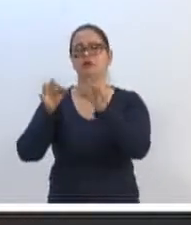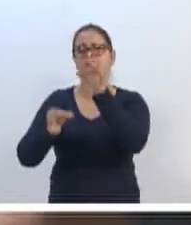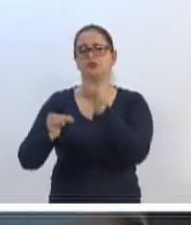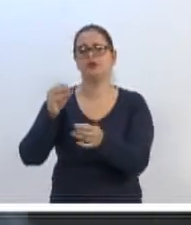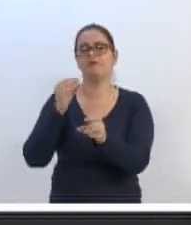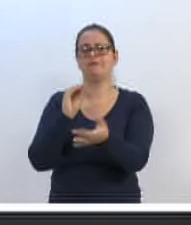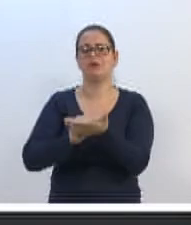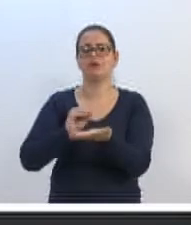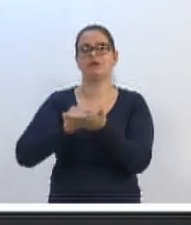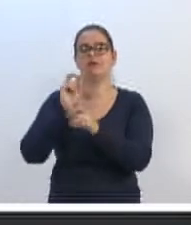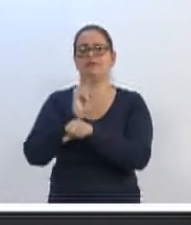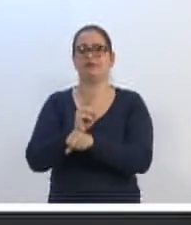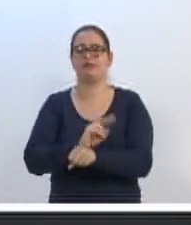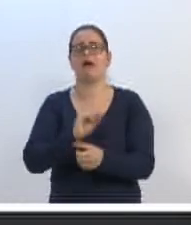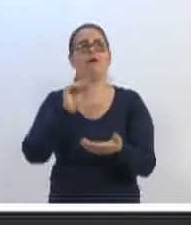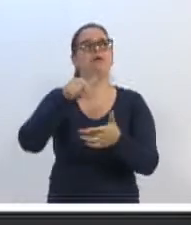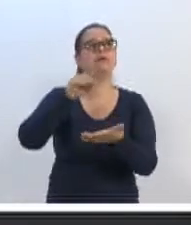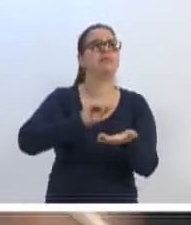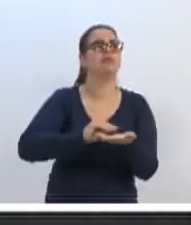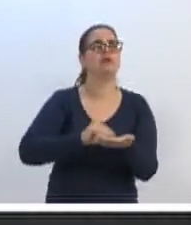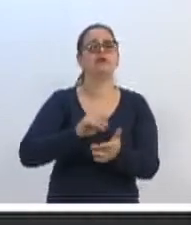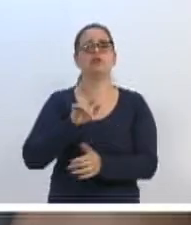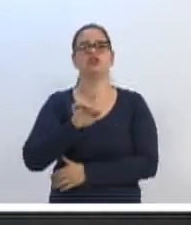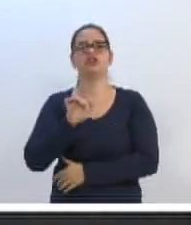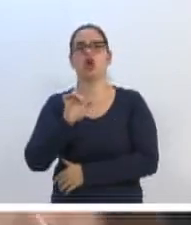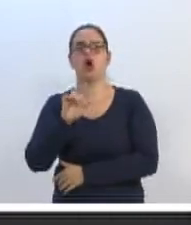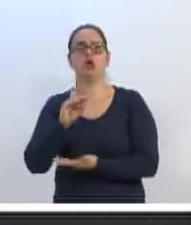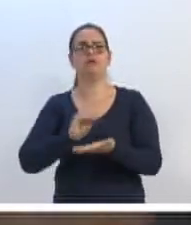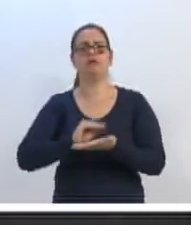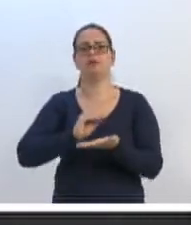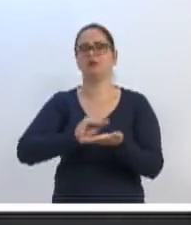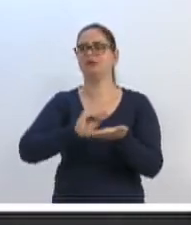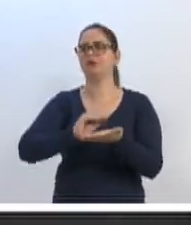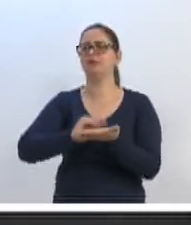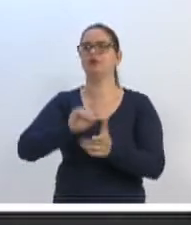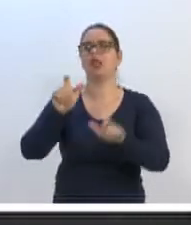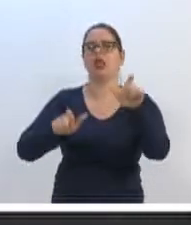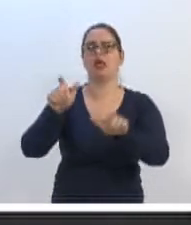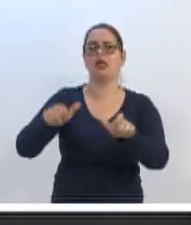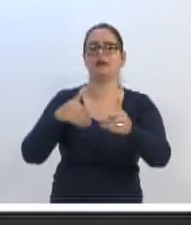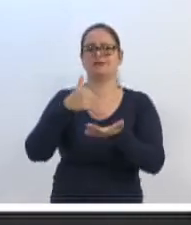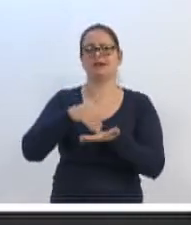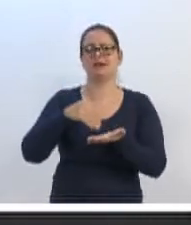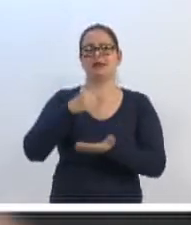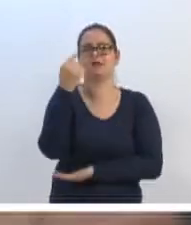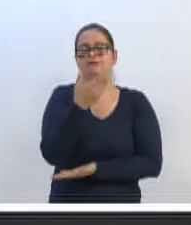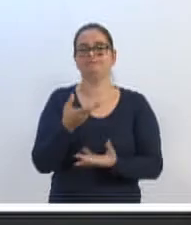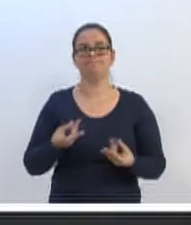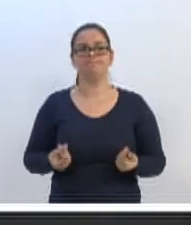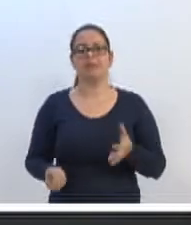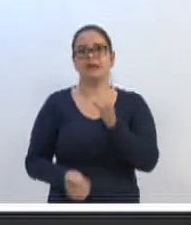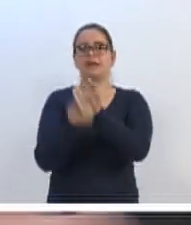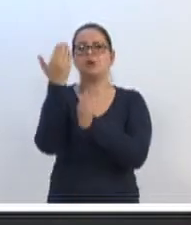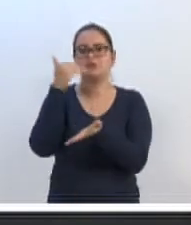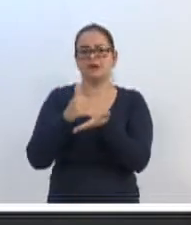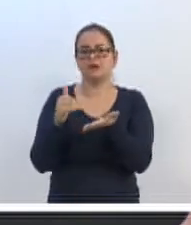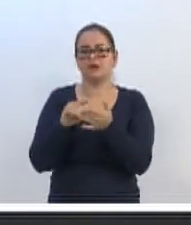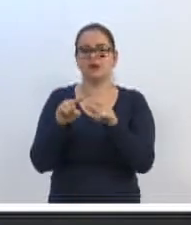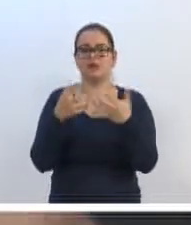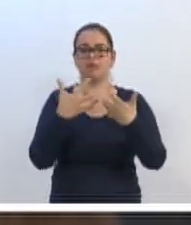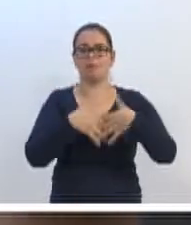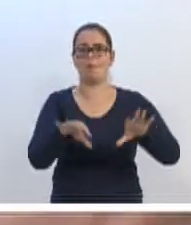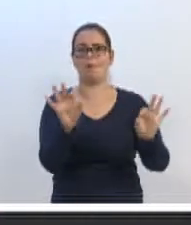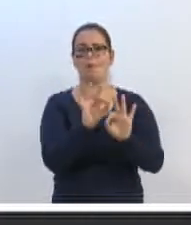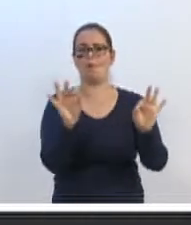outra hora falta fiscal, outra hora falta geólogo, outra hora não sei, enfim, está sempre faltando alguma coisa naquela secretaria. Quer dizer, criaram uma secretaria que não funciona,